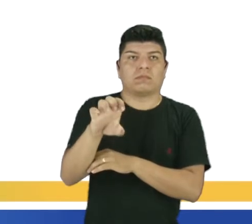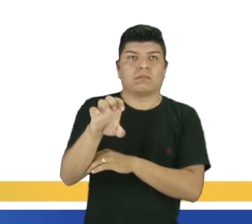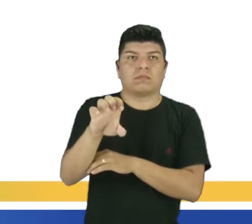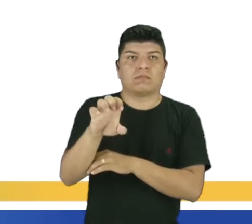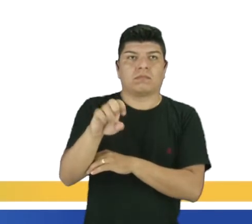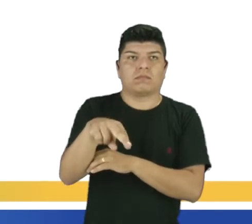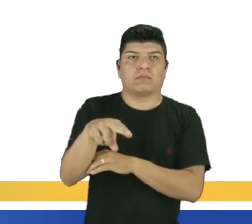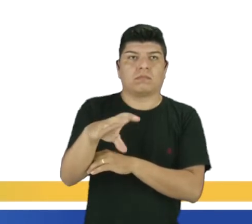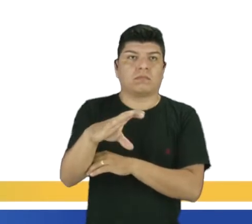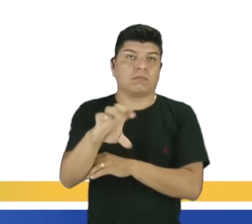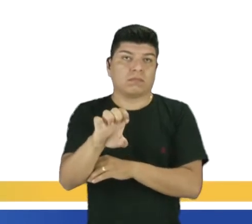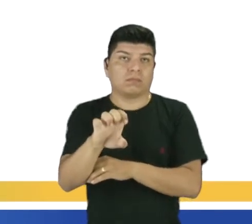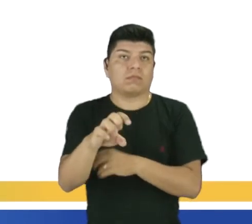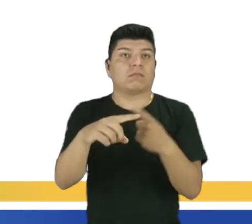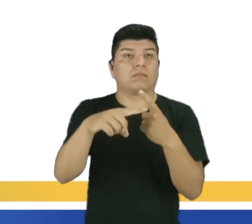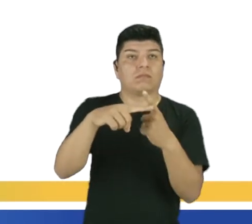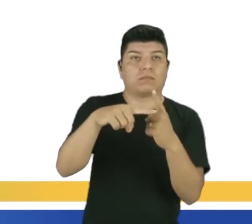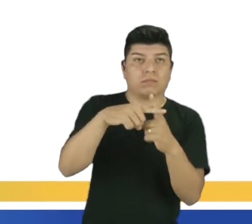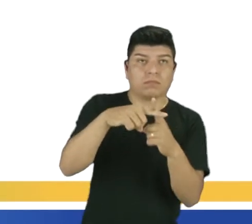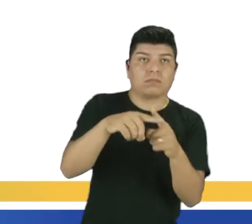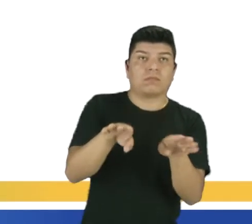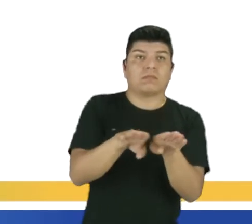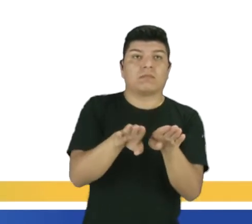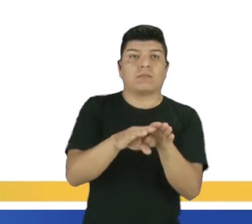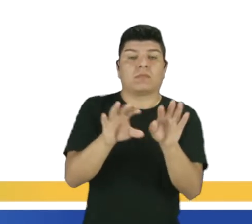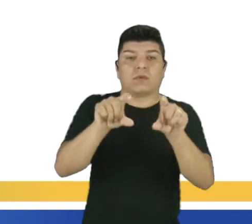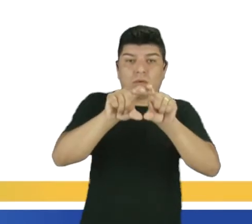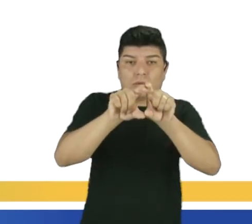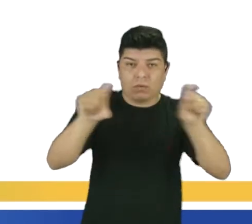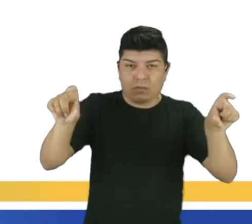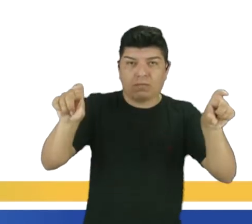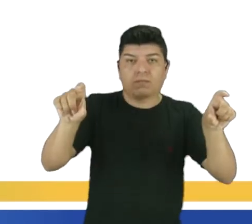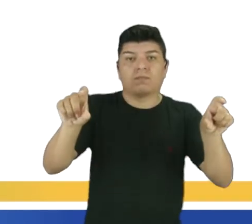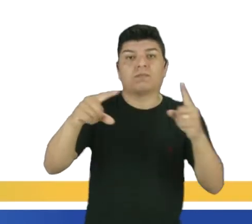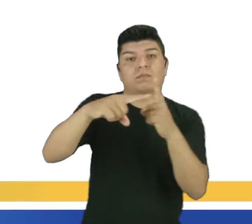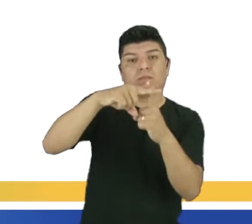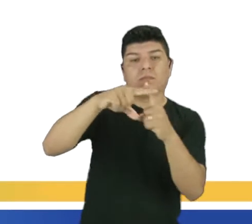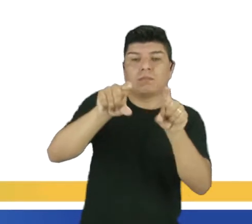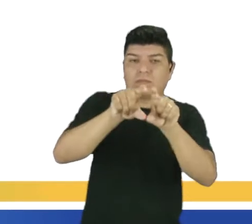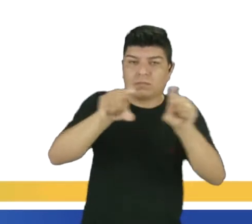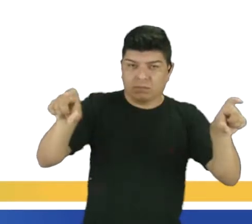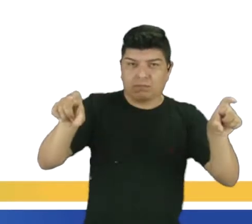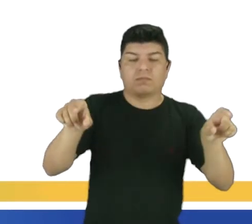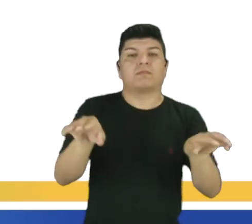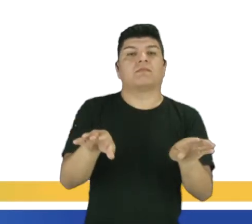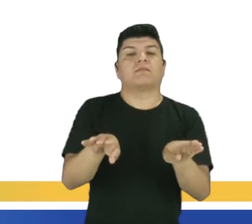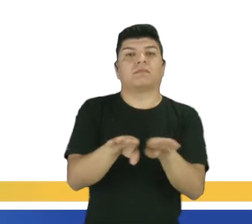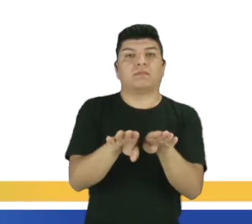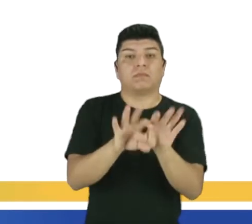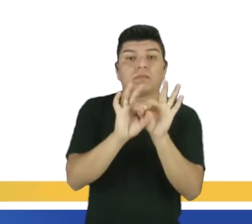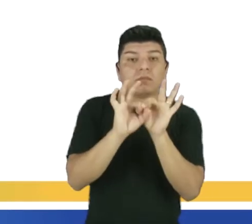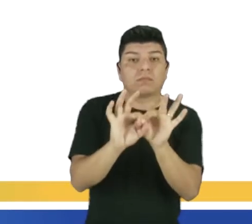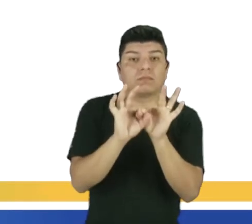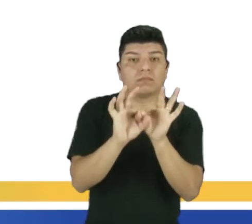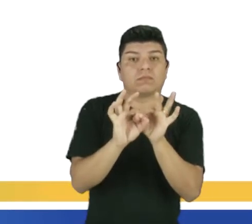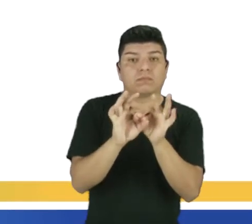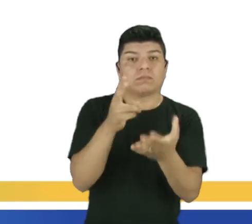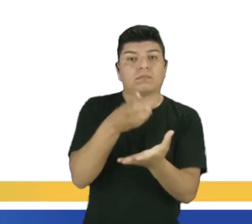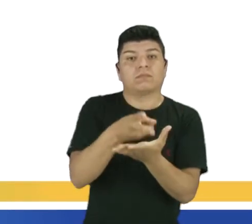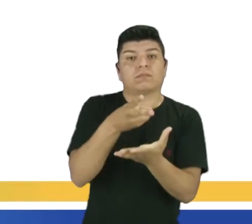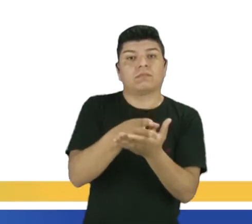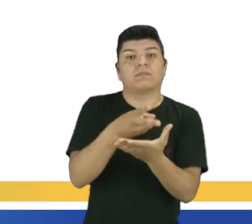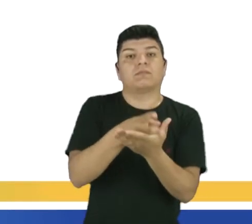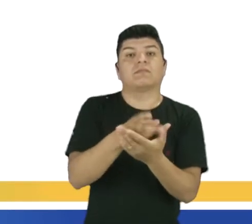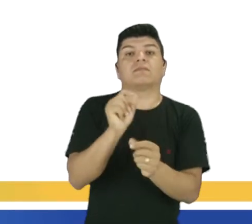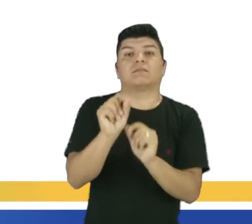sentença com uma sentença, ou uma oração, que é a clause, com mais outra oração. Então, elas ligam, né, sempre